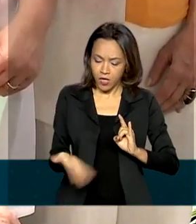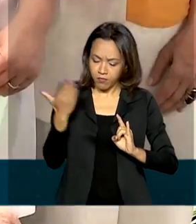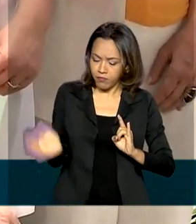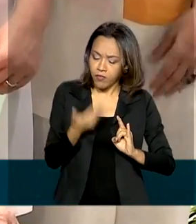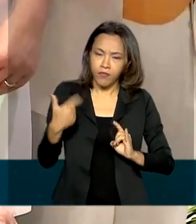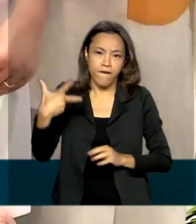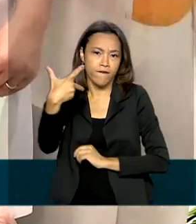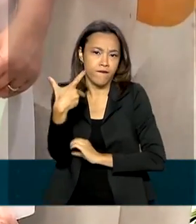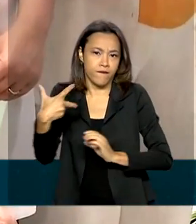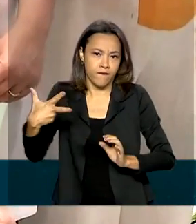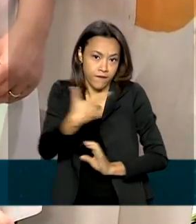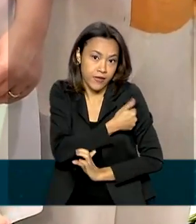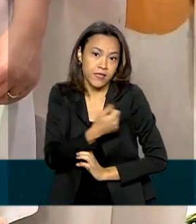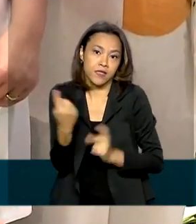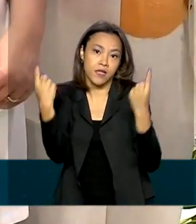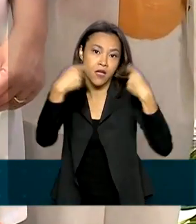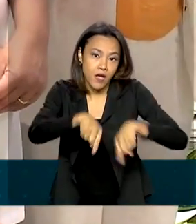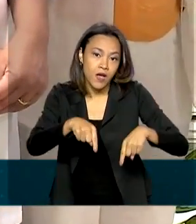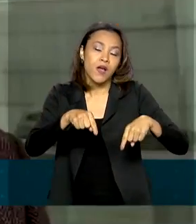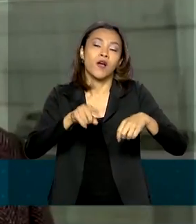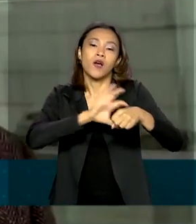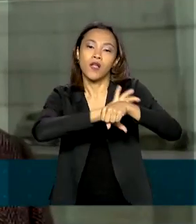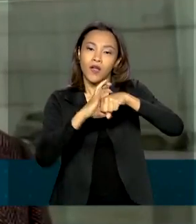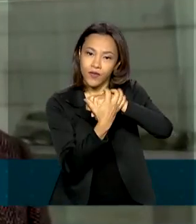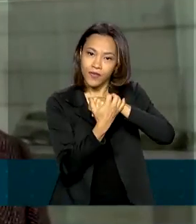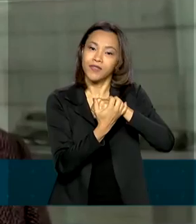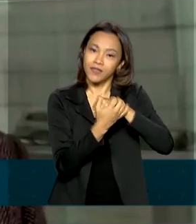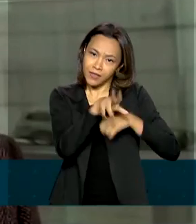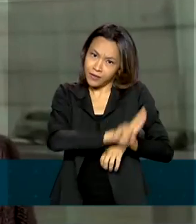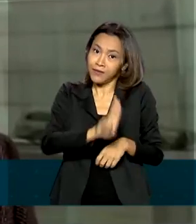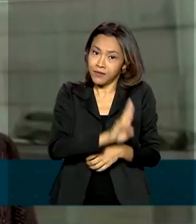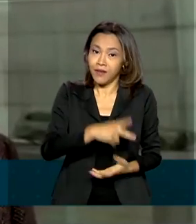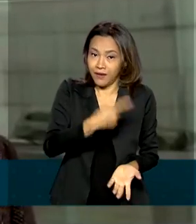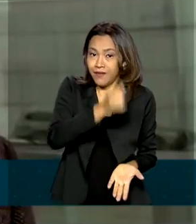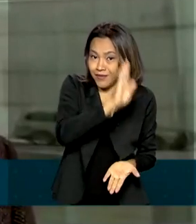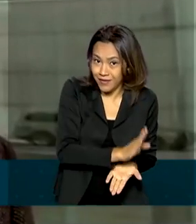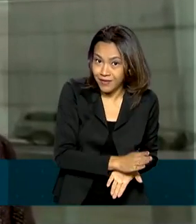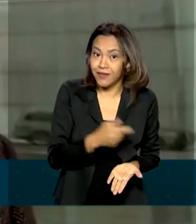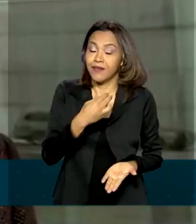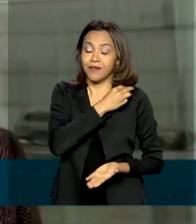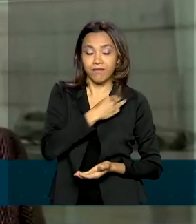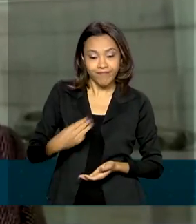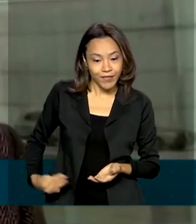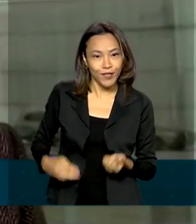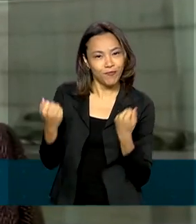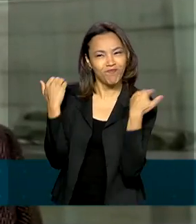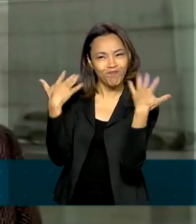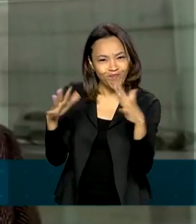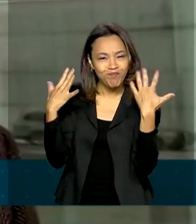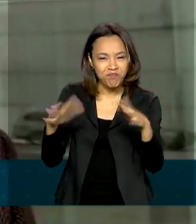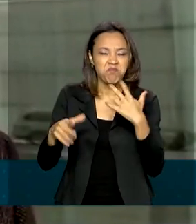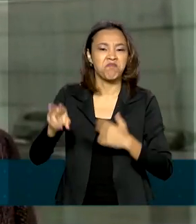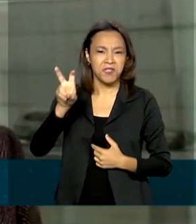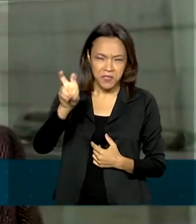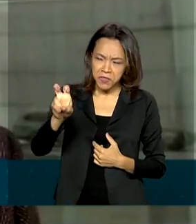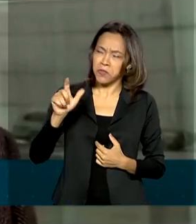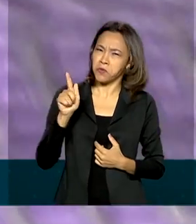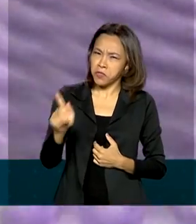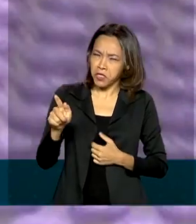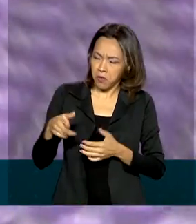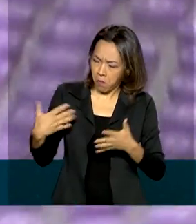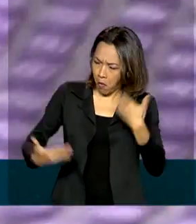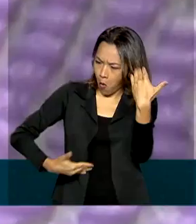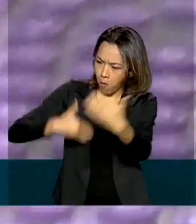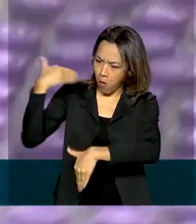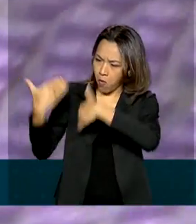-19 que estão sendo aplicadas no Brasil. O ministro elogiou a tecnologia 5G desenvolvida pela Ericsson